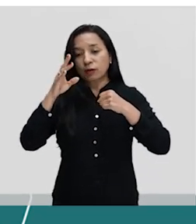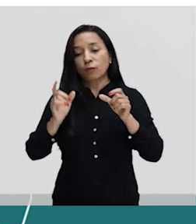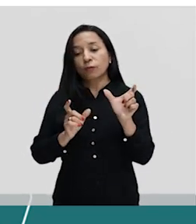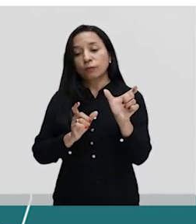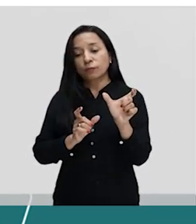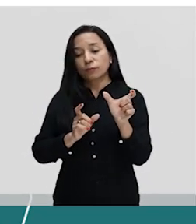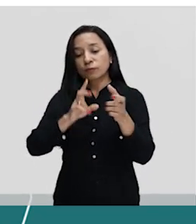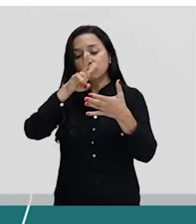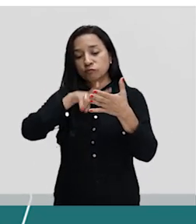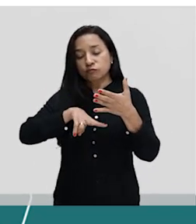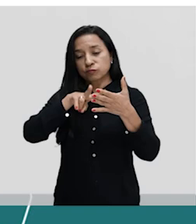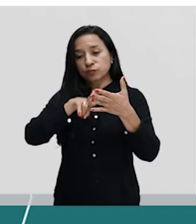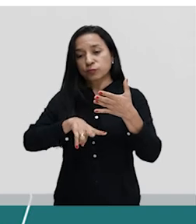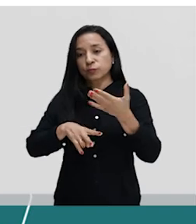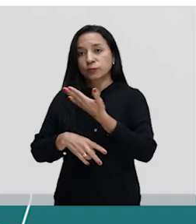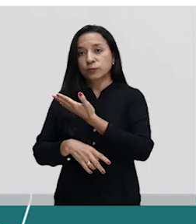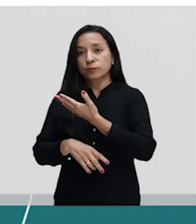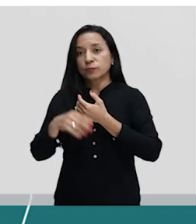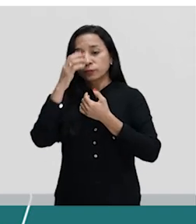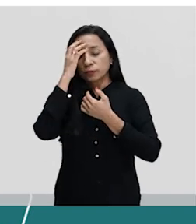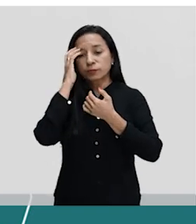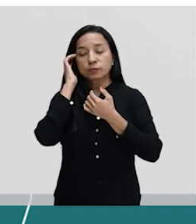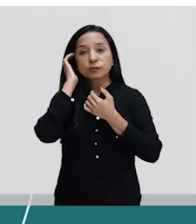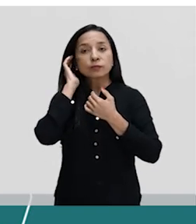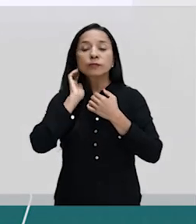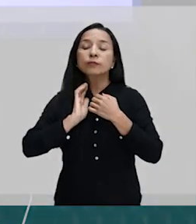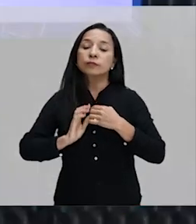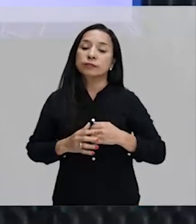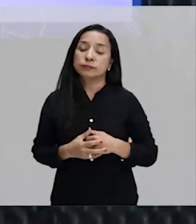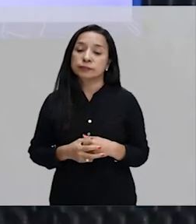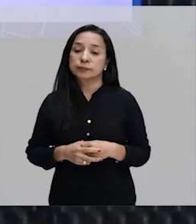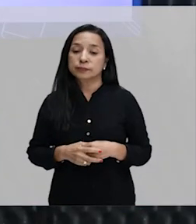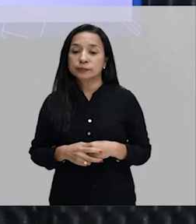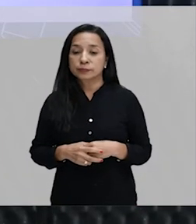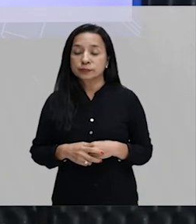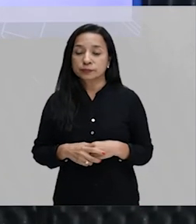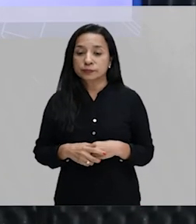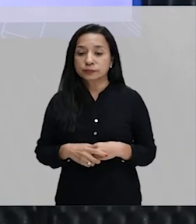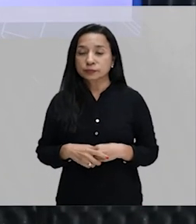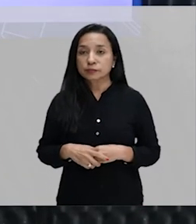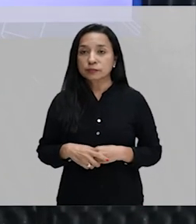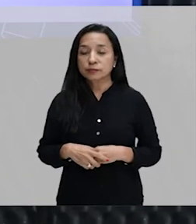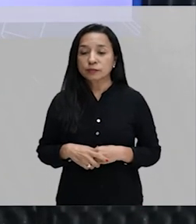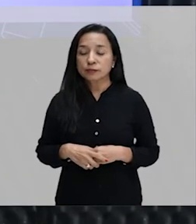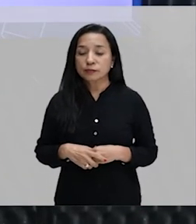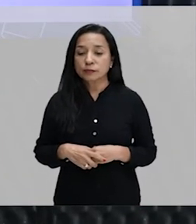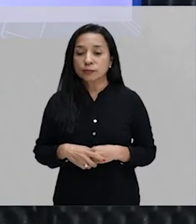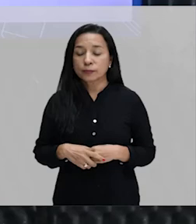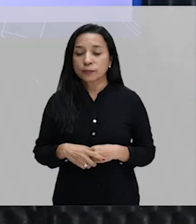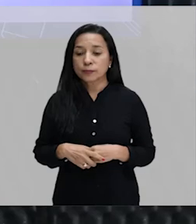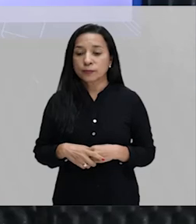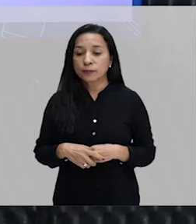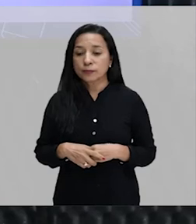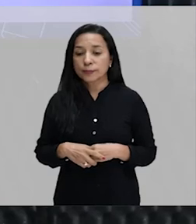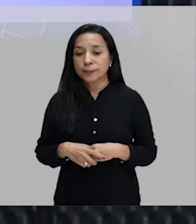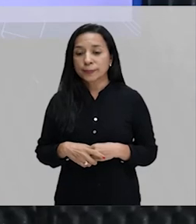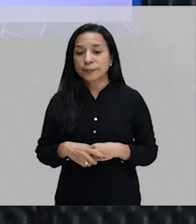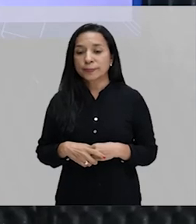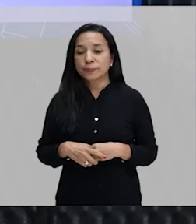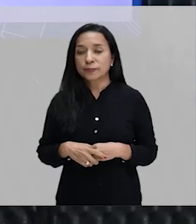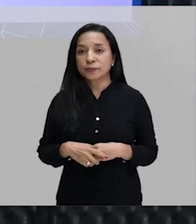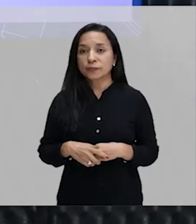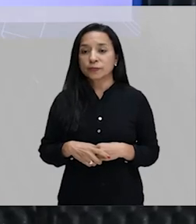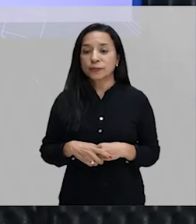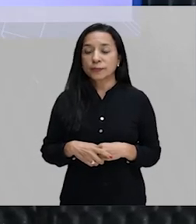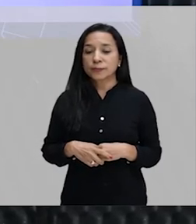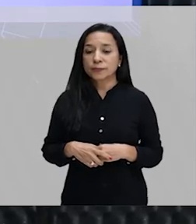tu tenías, él tenía, nosotros teníamos, vosotros tenías, ellos tenían.